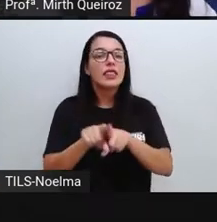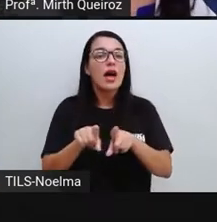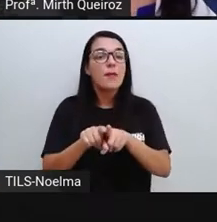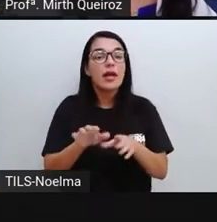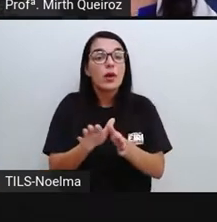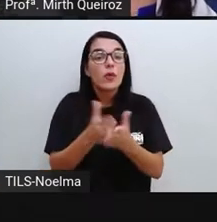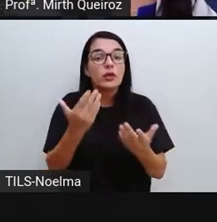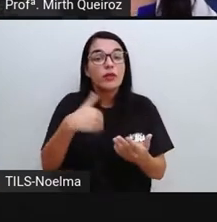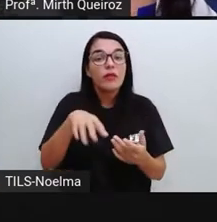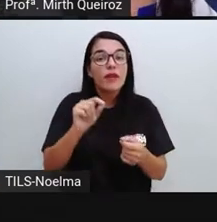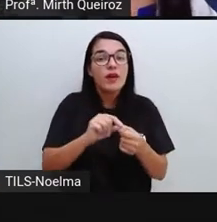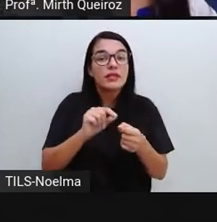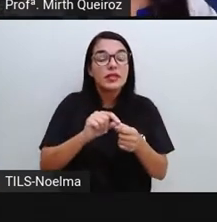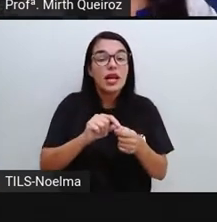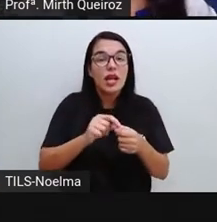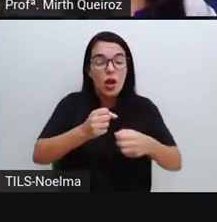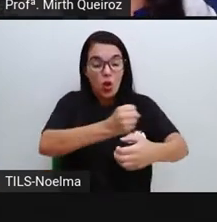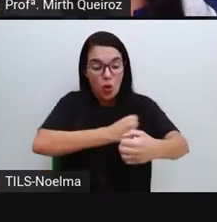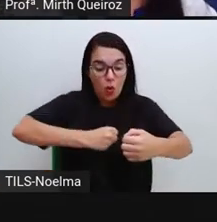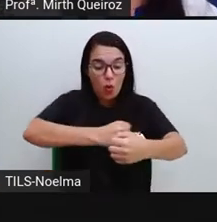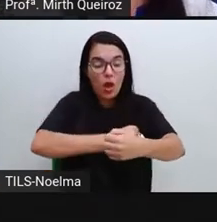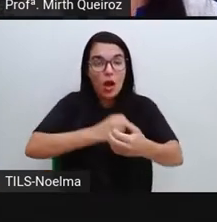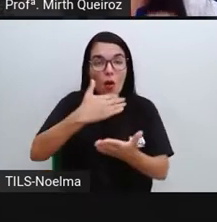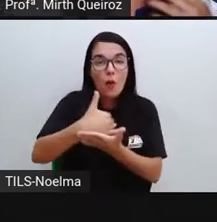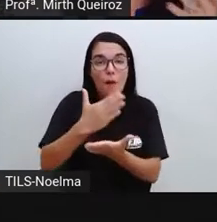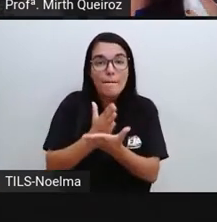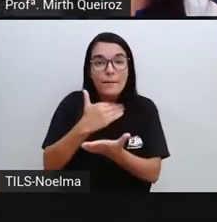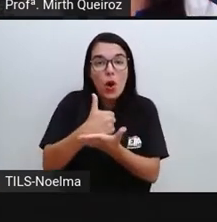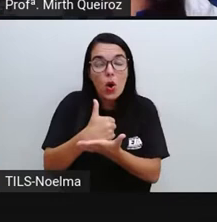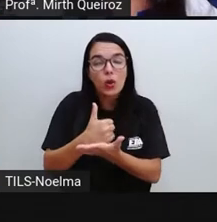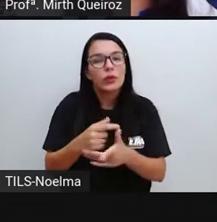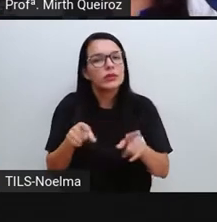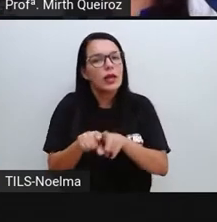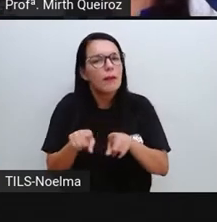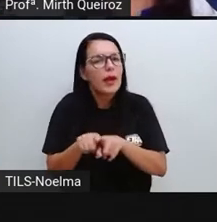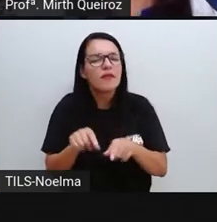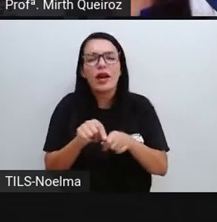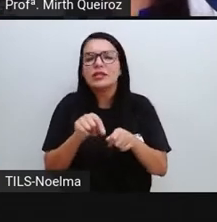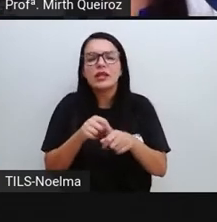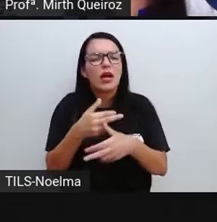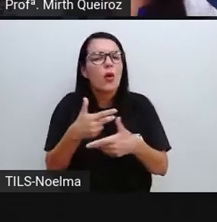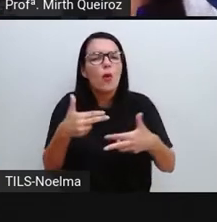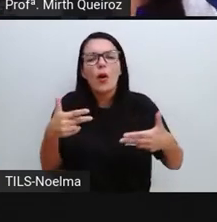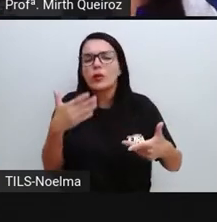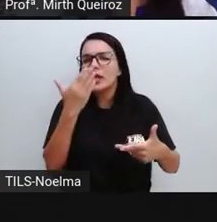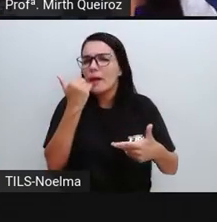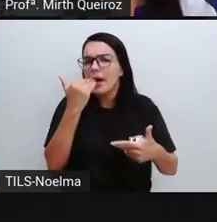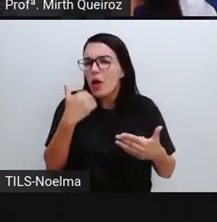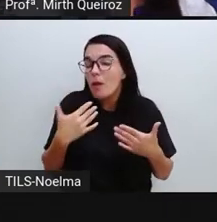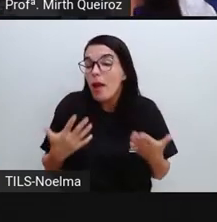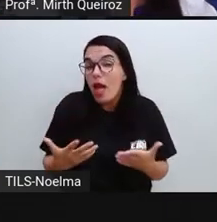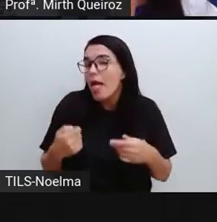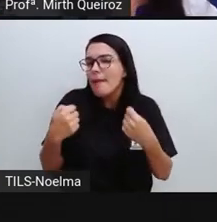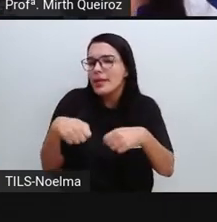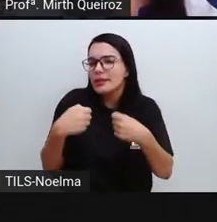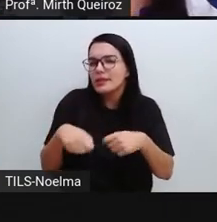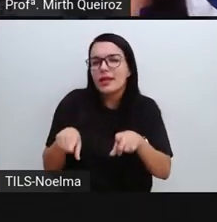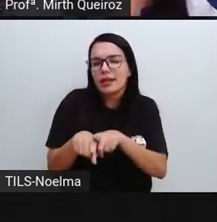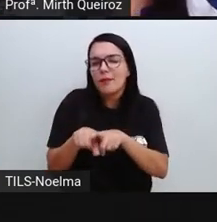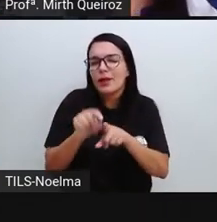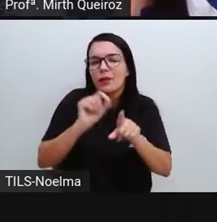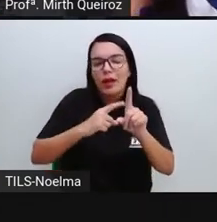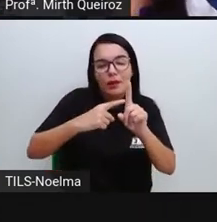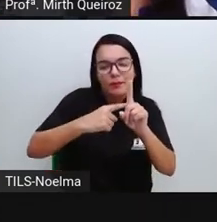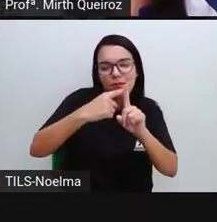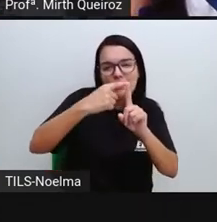receita, vai fazer um bolo, quando a gente vai fazer um pudim ou algo do tipo, a gente precisa saber a quantidade